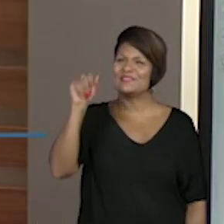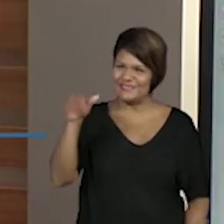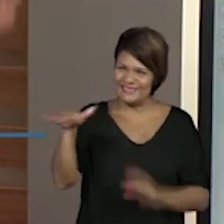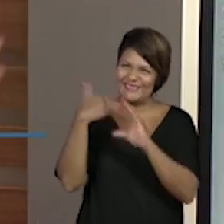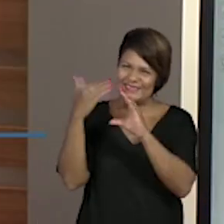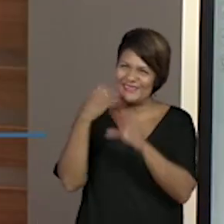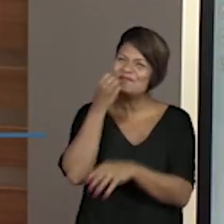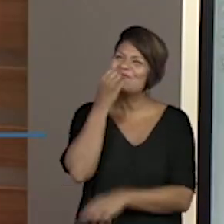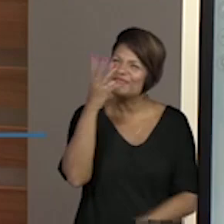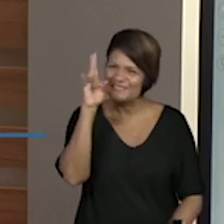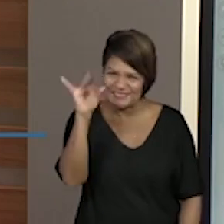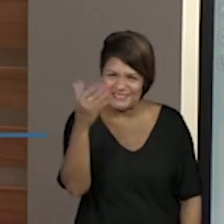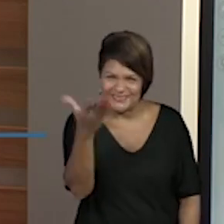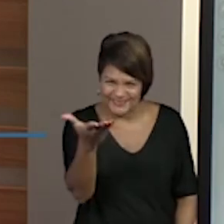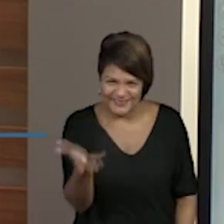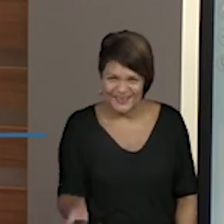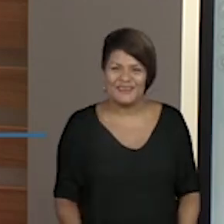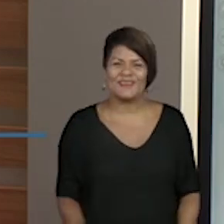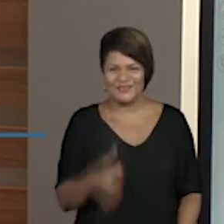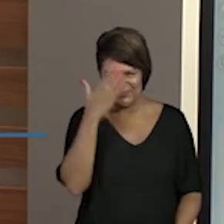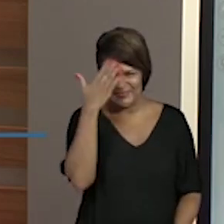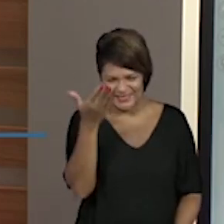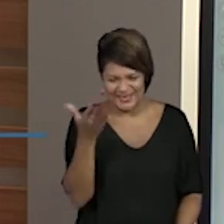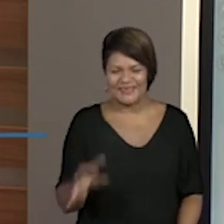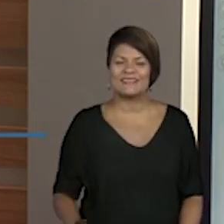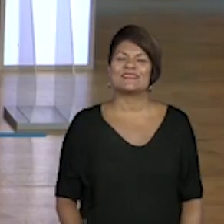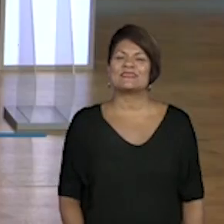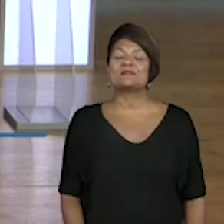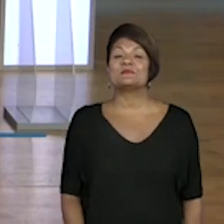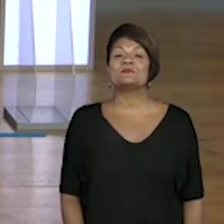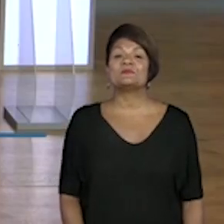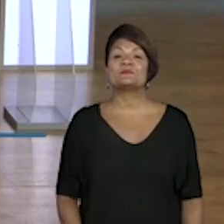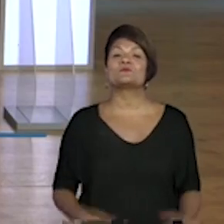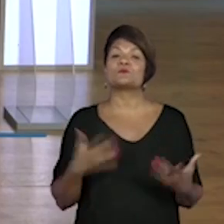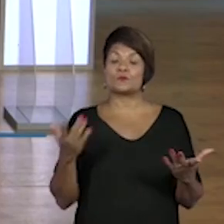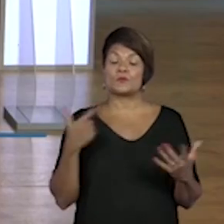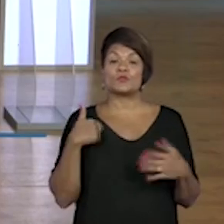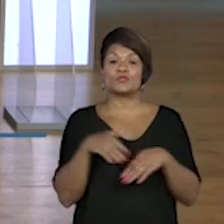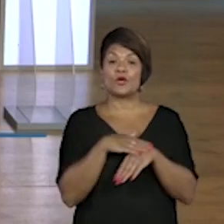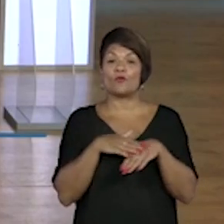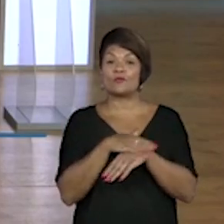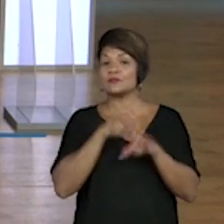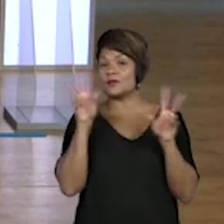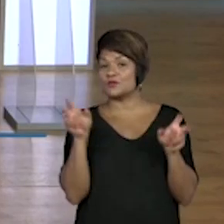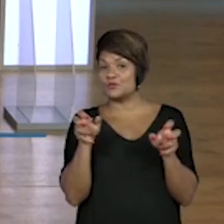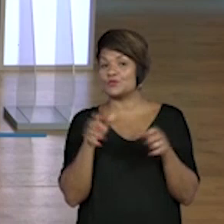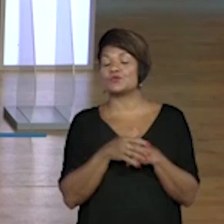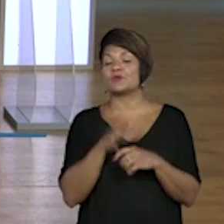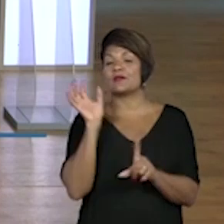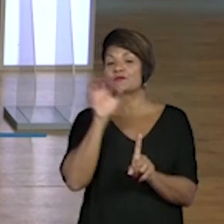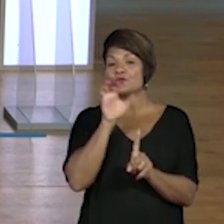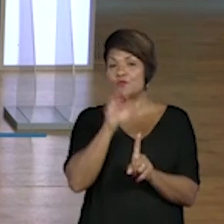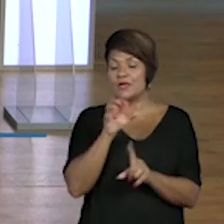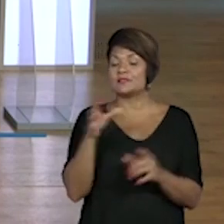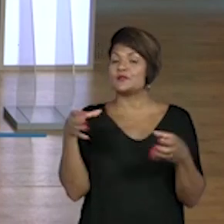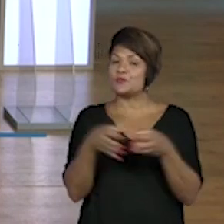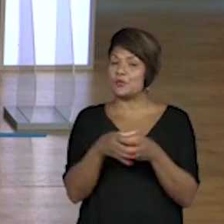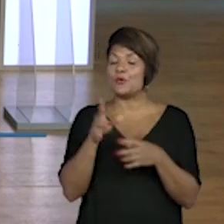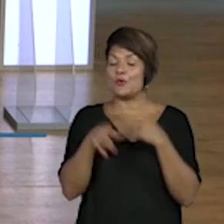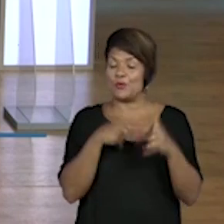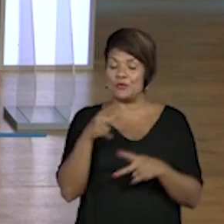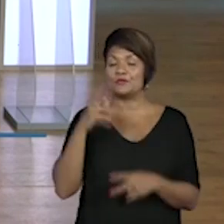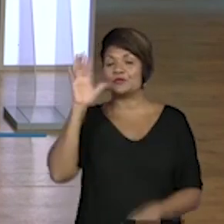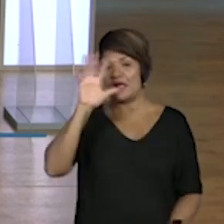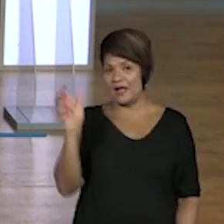dia ainda. Bom dia, professores. Muito obrigado por estar presente. Nós estamos falando aqui sobre as influências do povo africano.